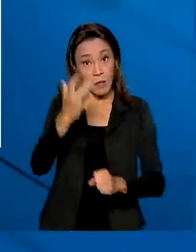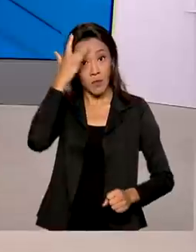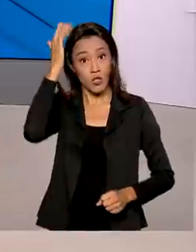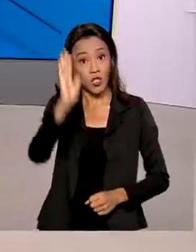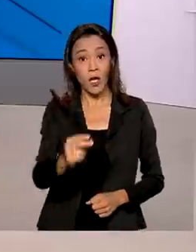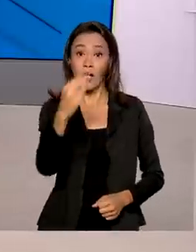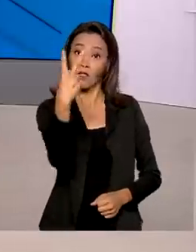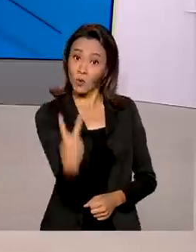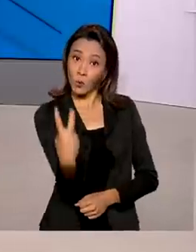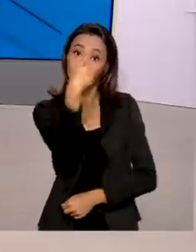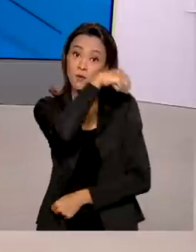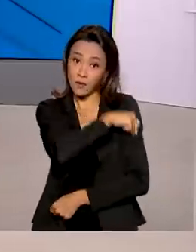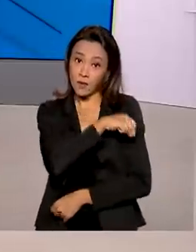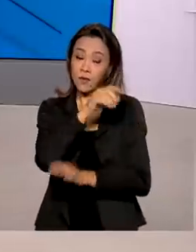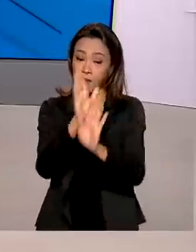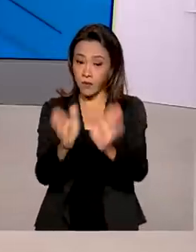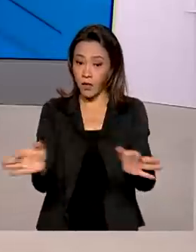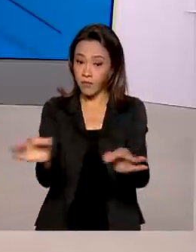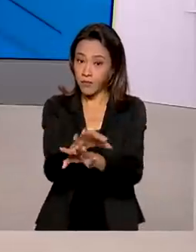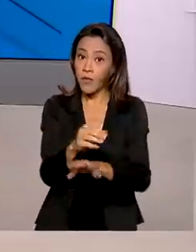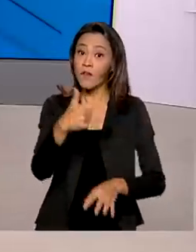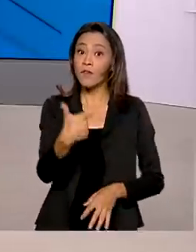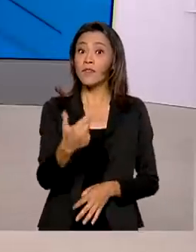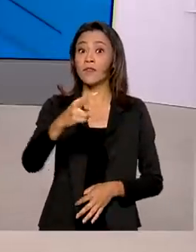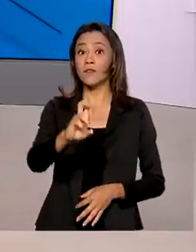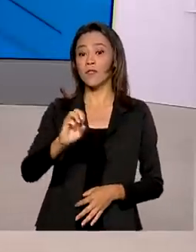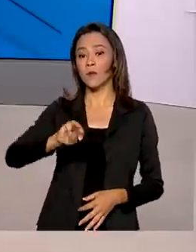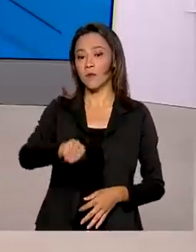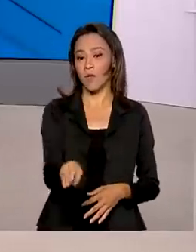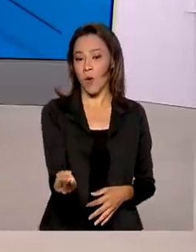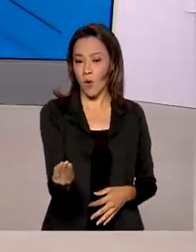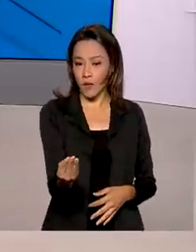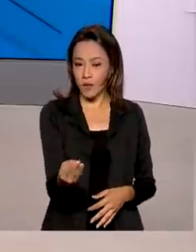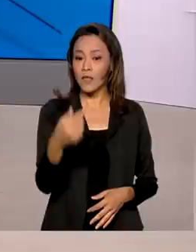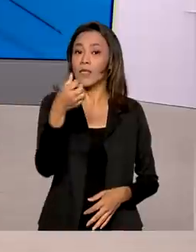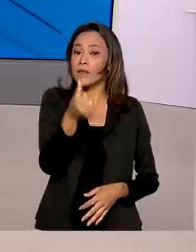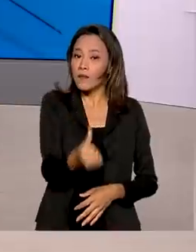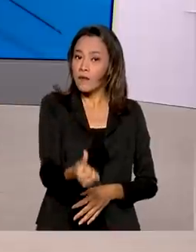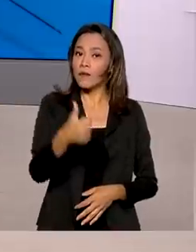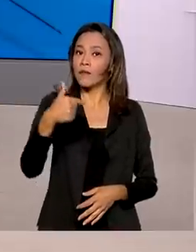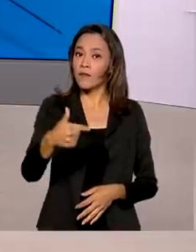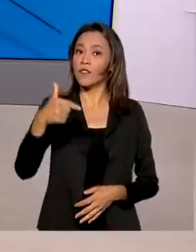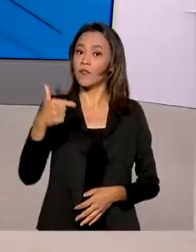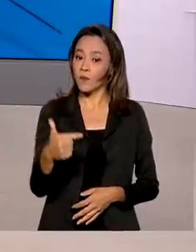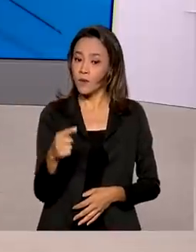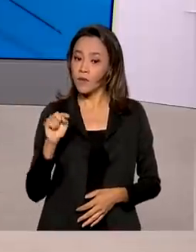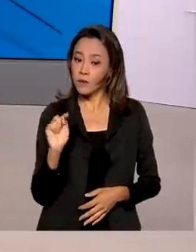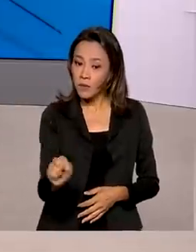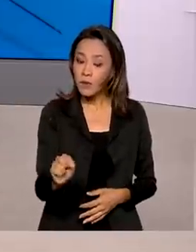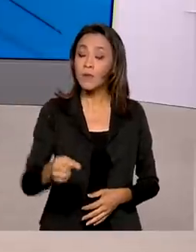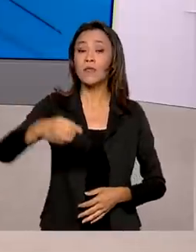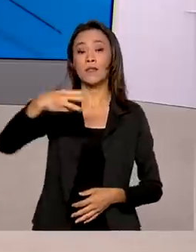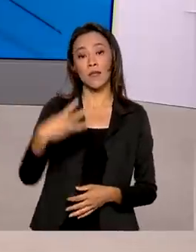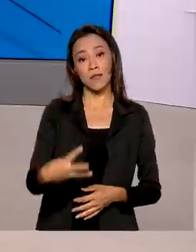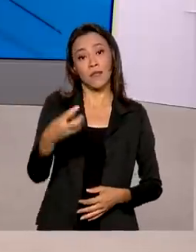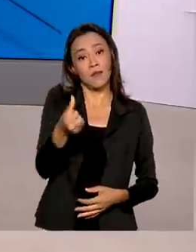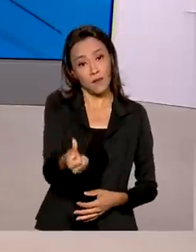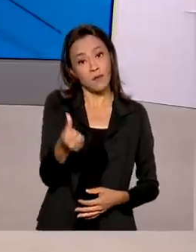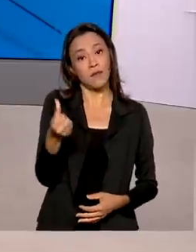que tomaram as duas doses da vacina já são 25.622.000 pessoas,